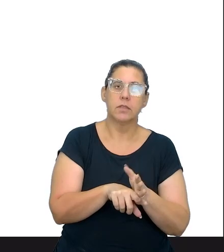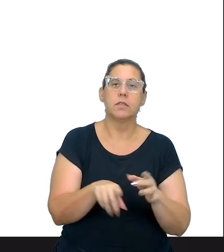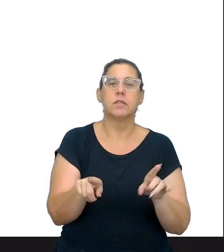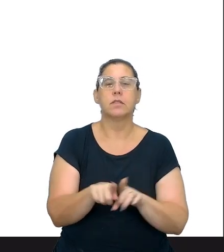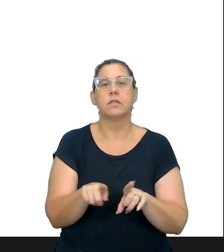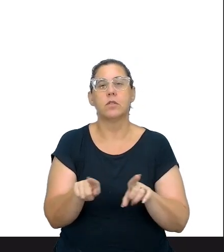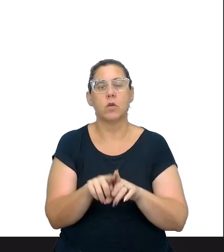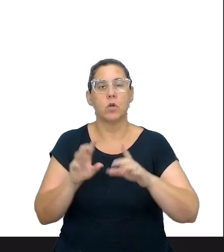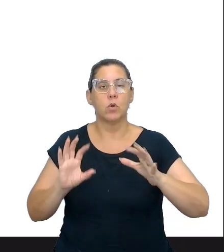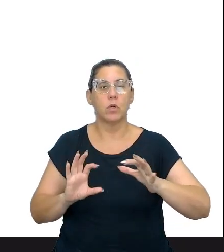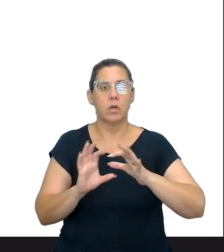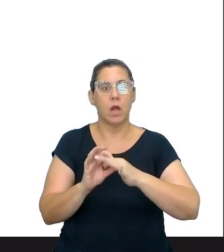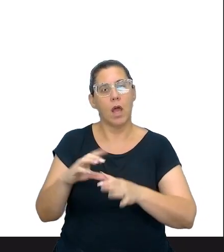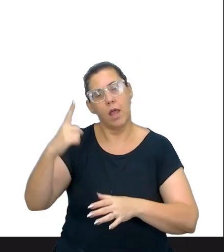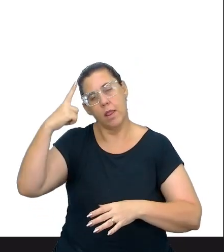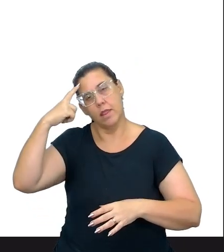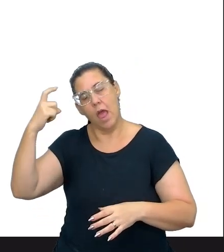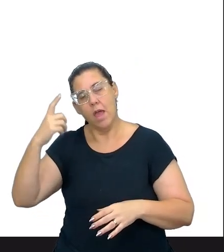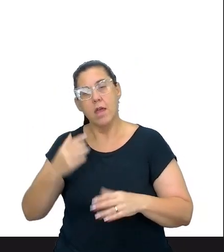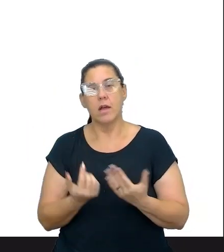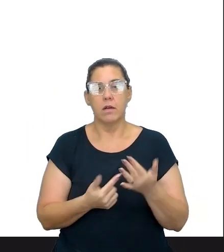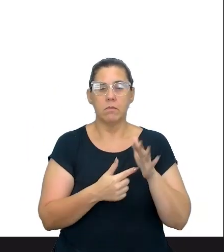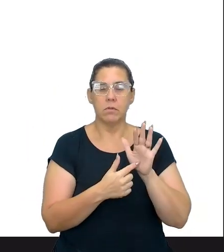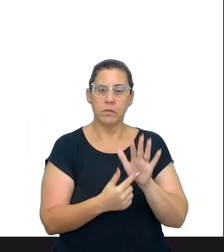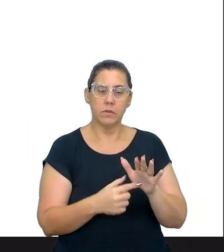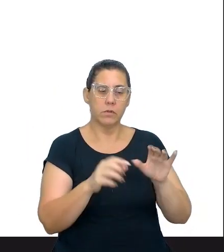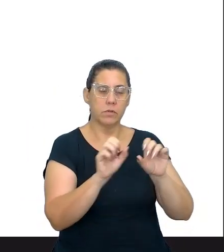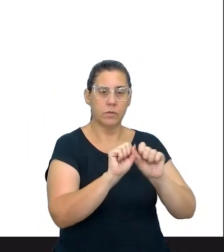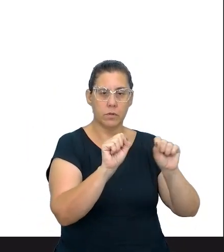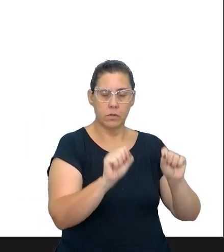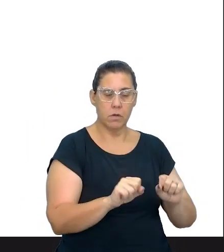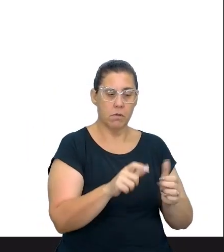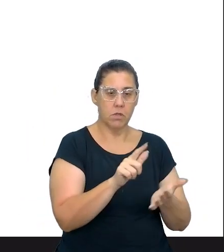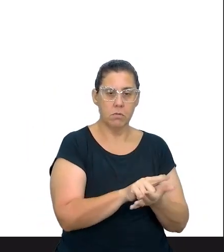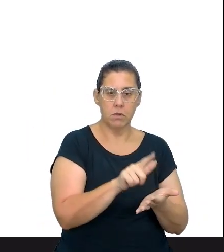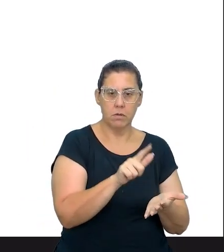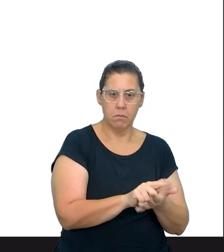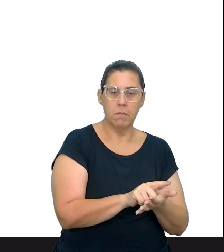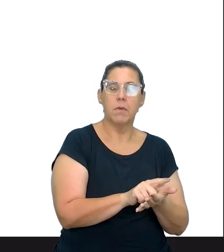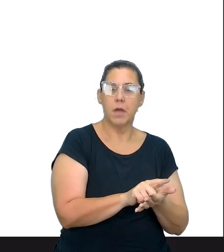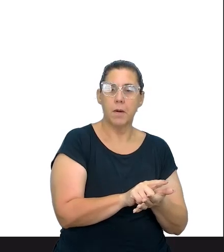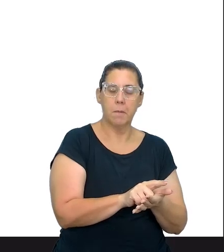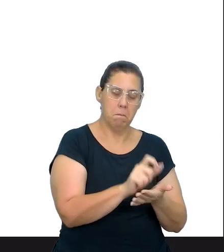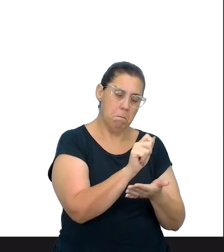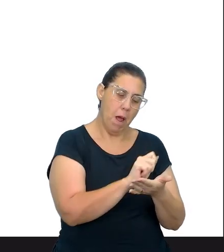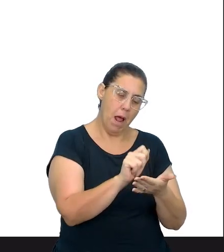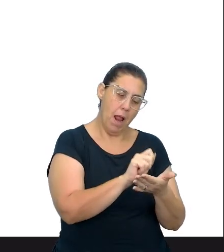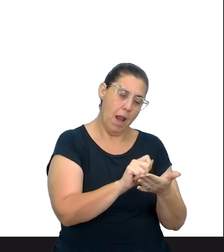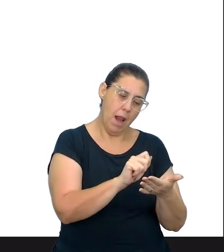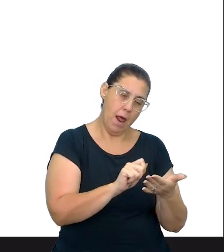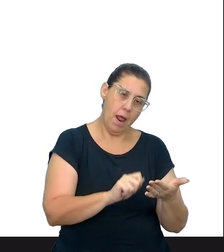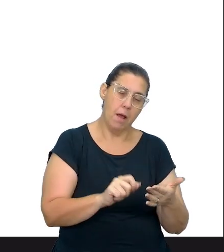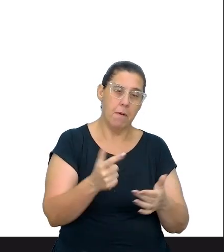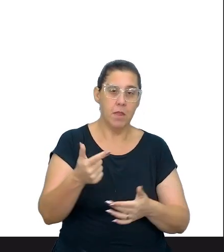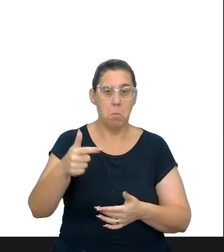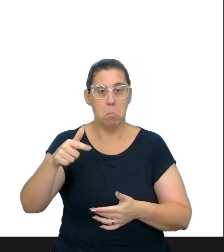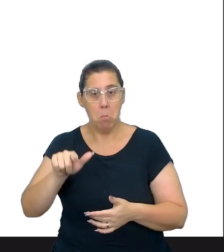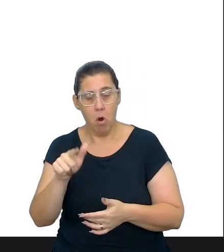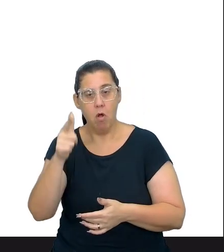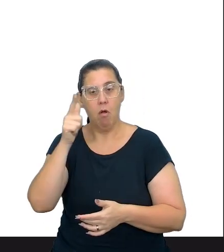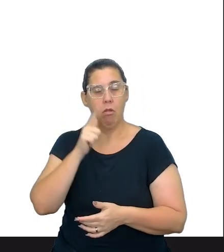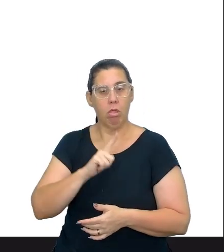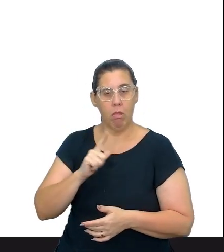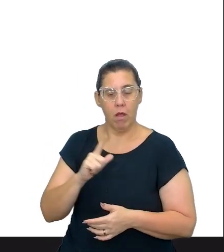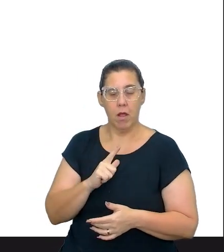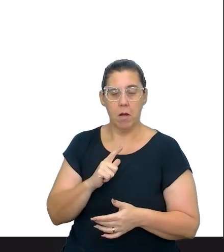conectando ideias. Aí, eles vão colocar isso, eles vão sistematizar isso no papel, colocar essas ideias no papel, para que depois eles possam o quê?